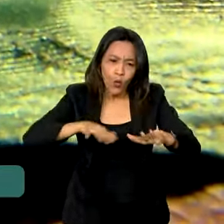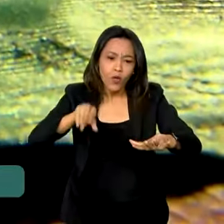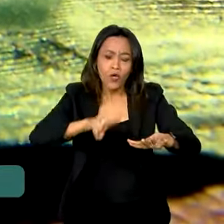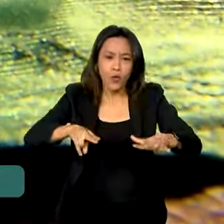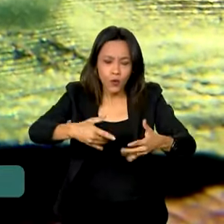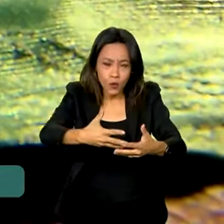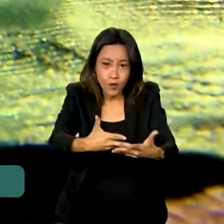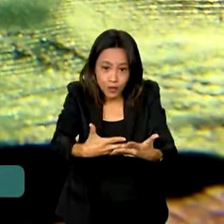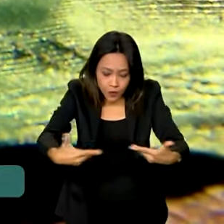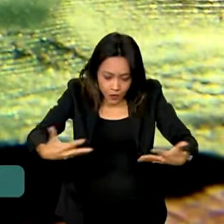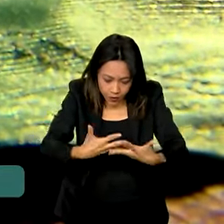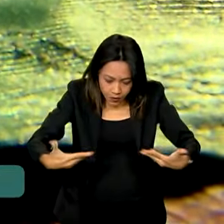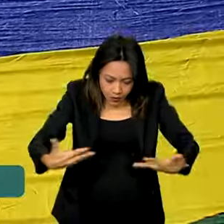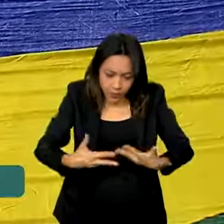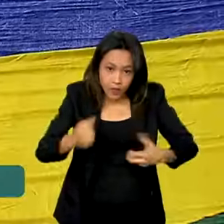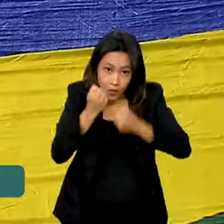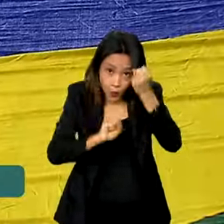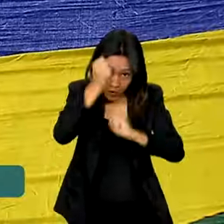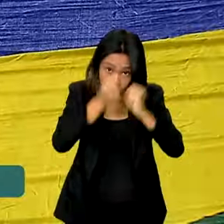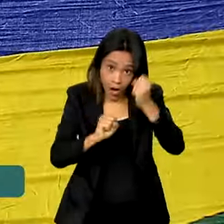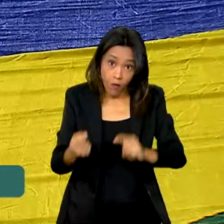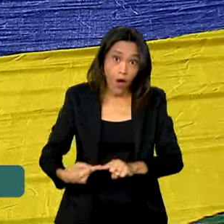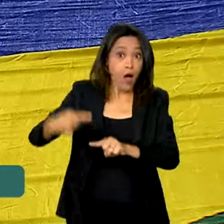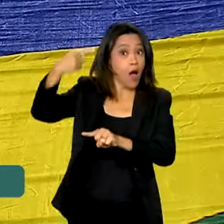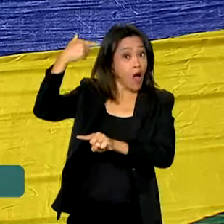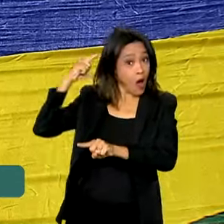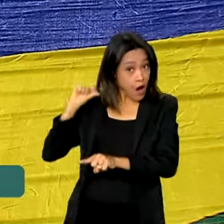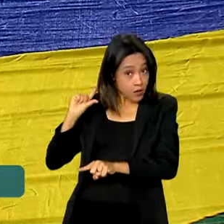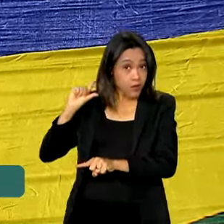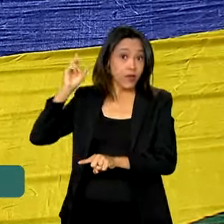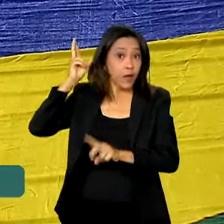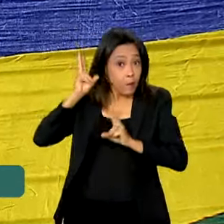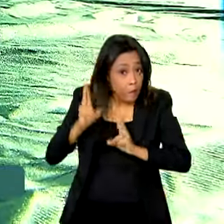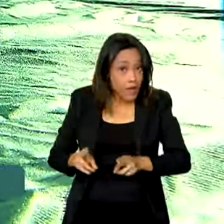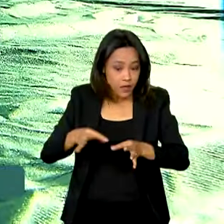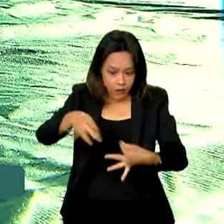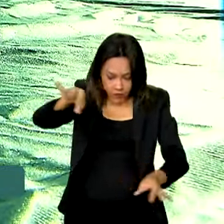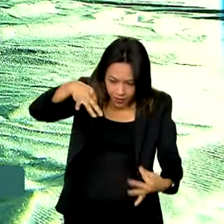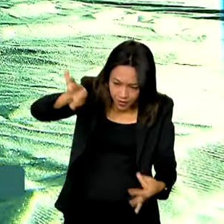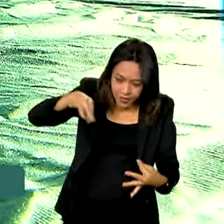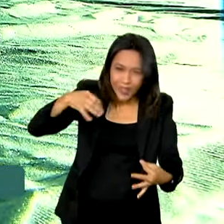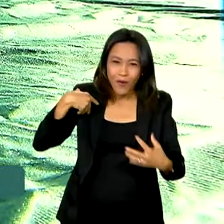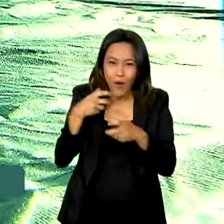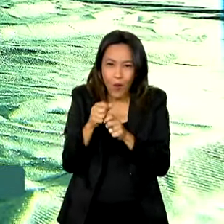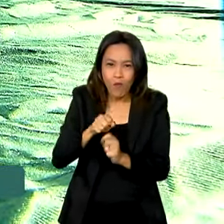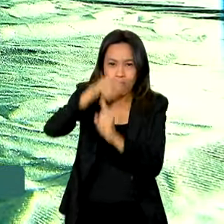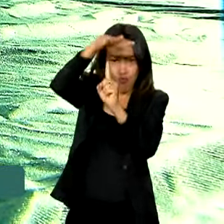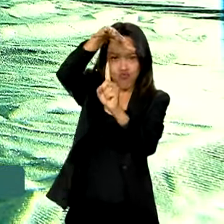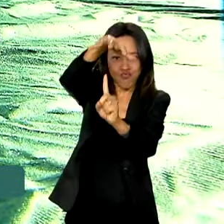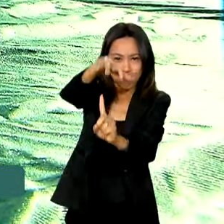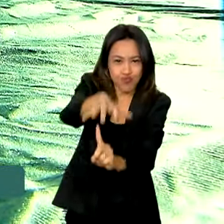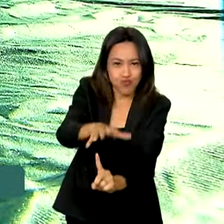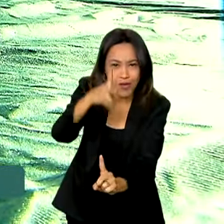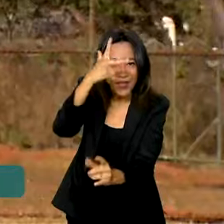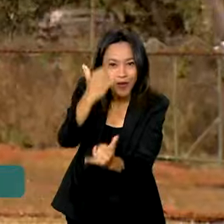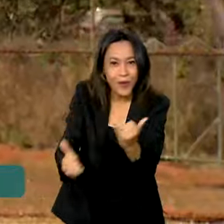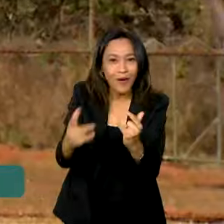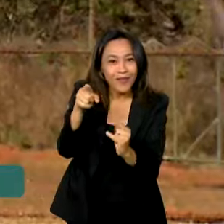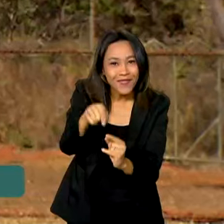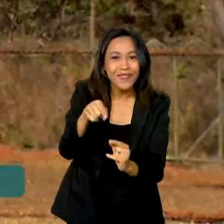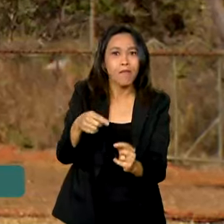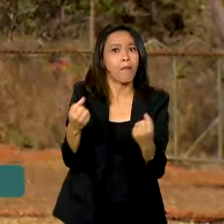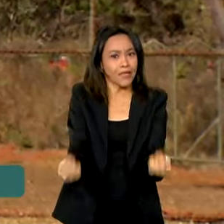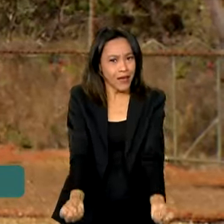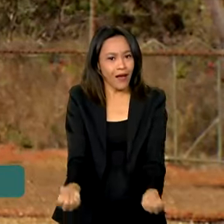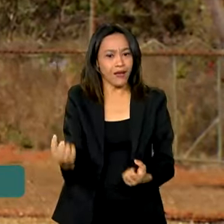fibras sintéticas. Antes era confeccionada com o mesmo tecido dos paraquedas, ainda mais pesado. Esse